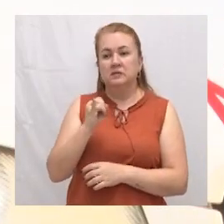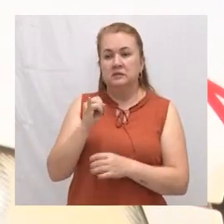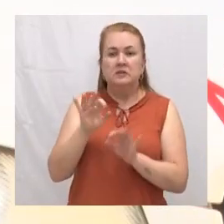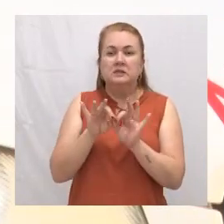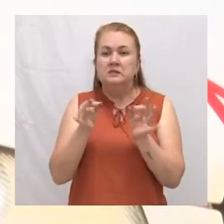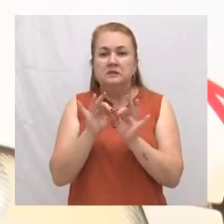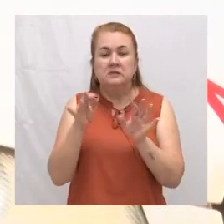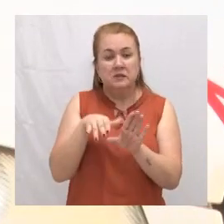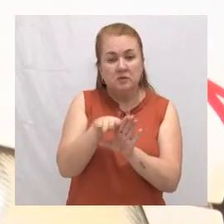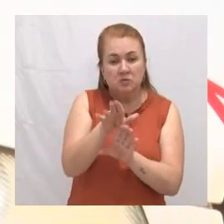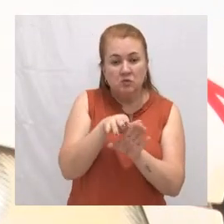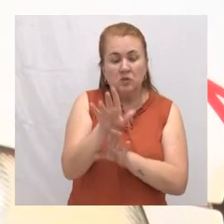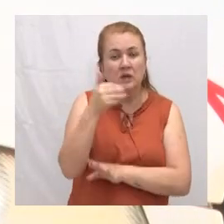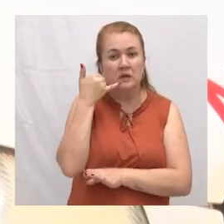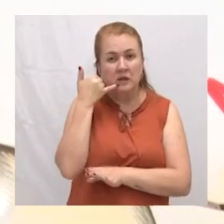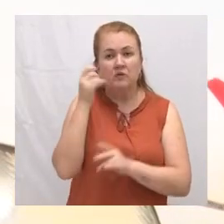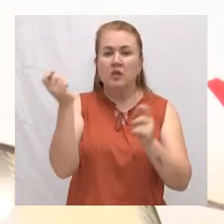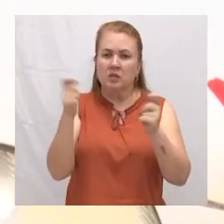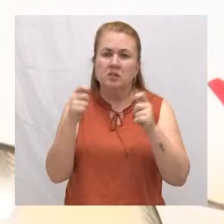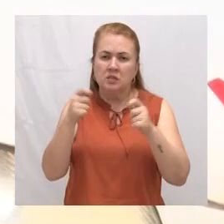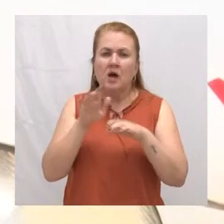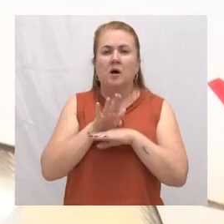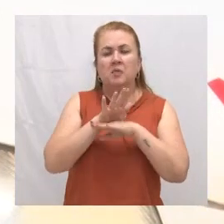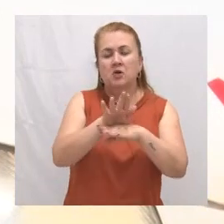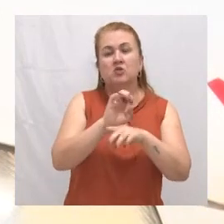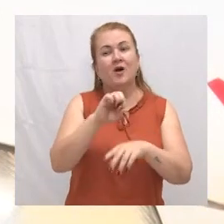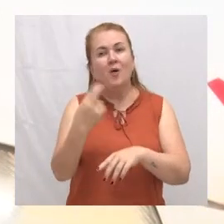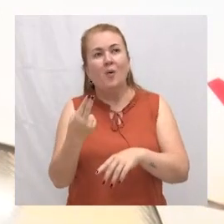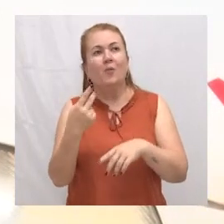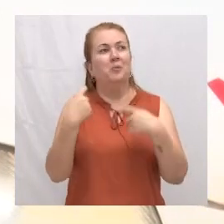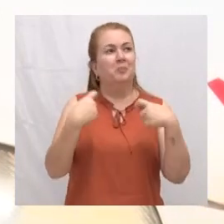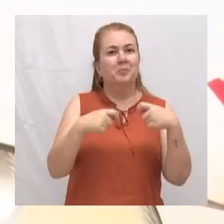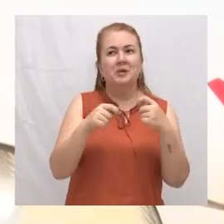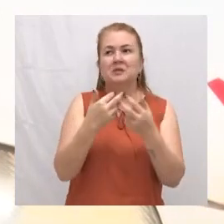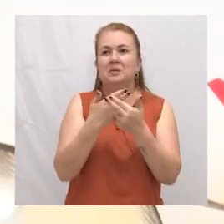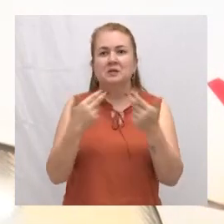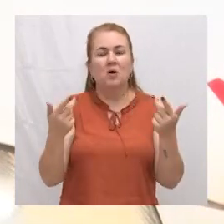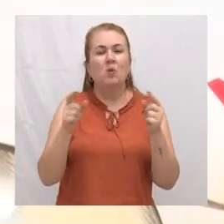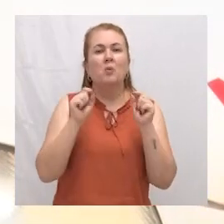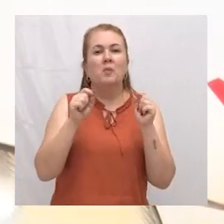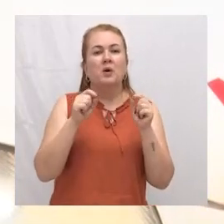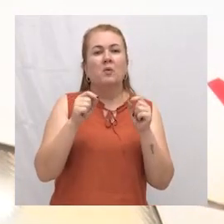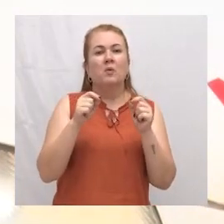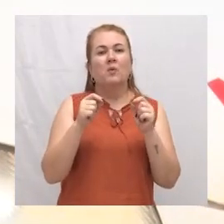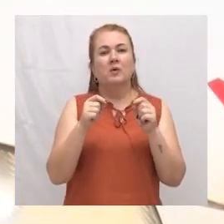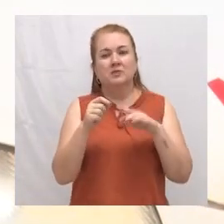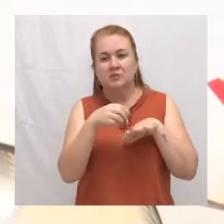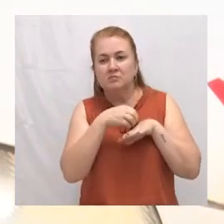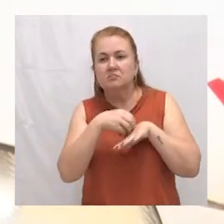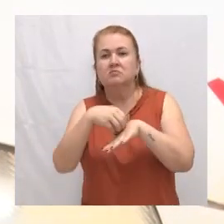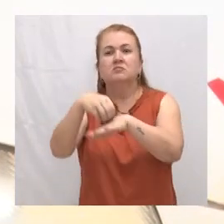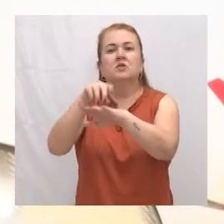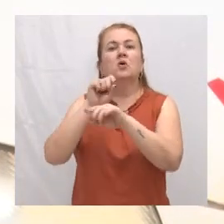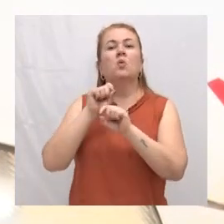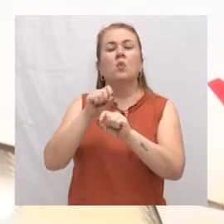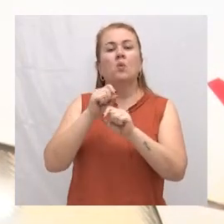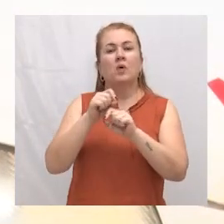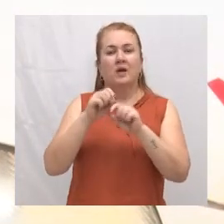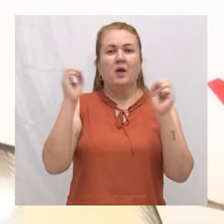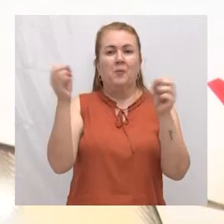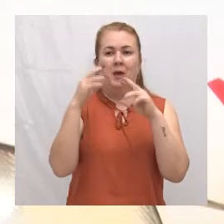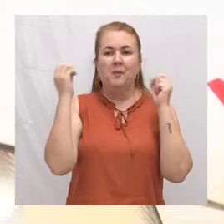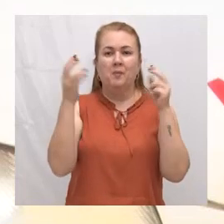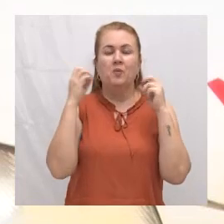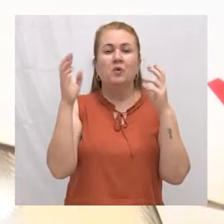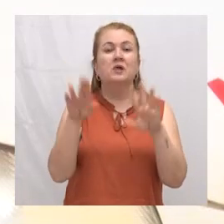orientação pelo telefone pode ajudar essa pessoa ou se às vezes vai ser necessário ou não o envio de alguma ambulância e, partir daí,